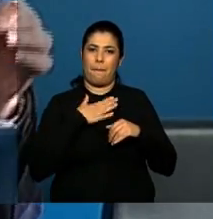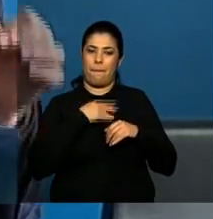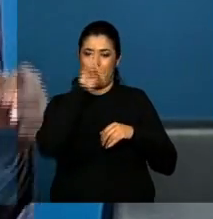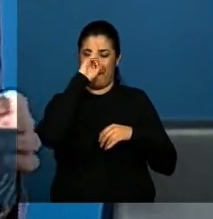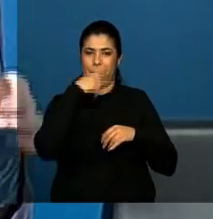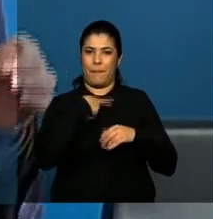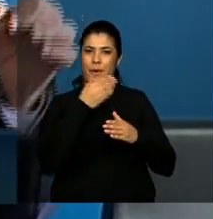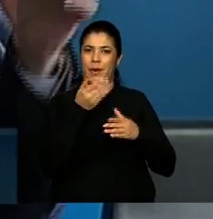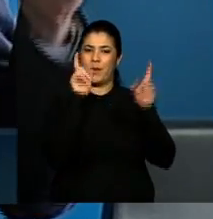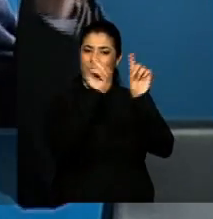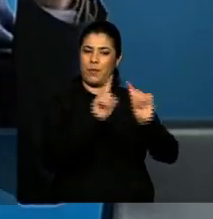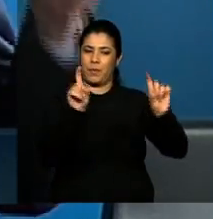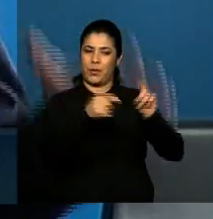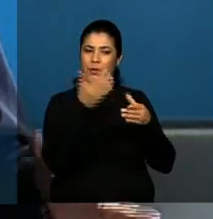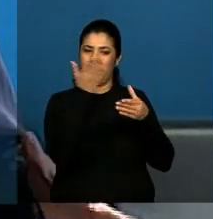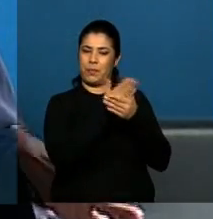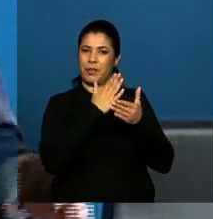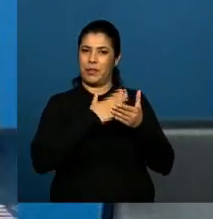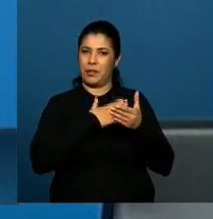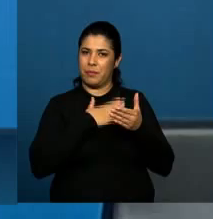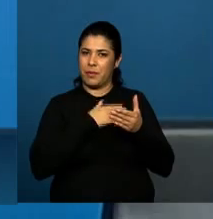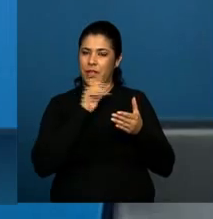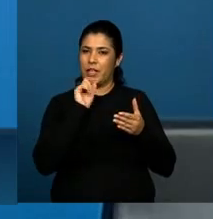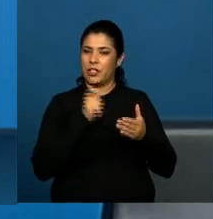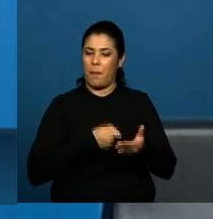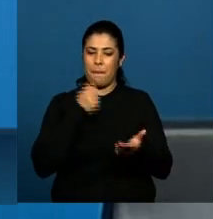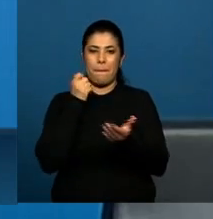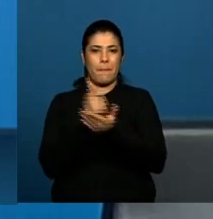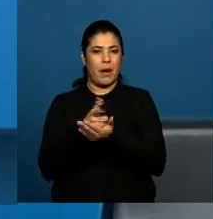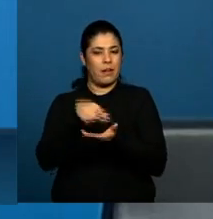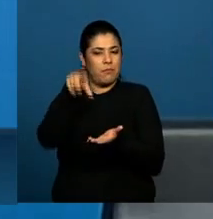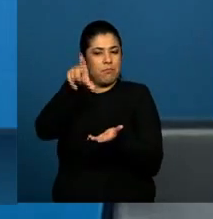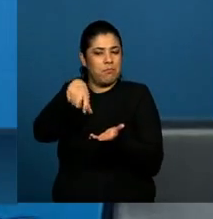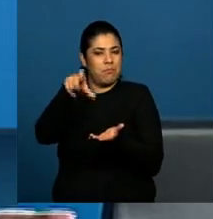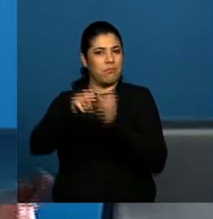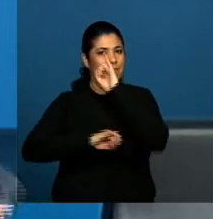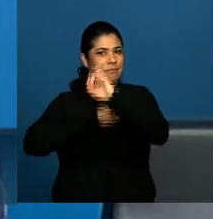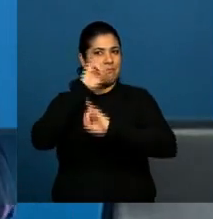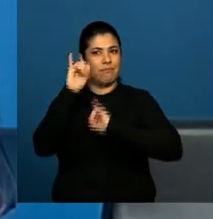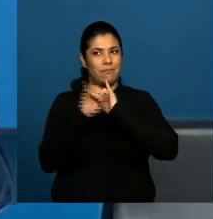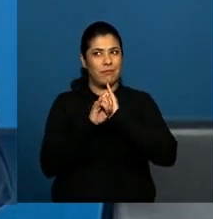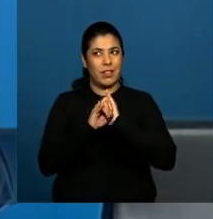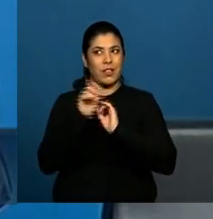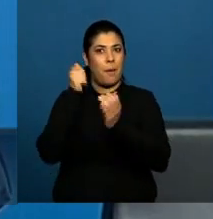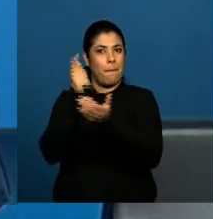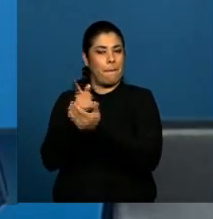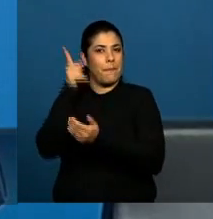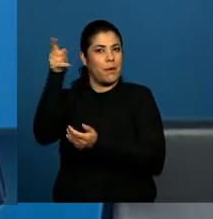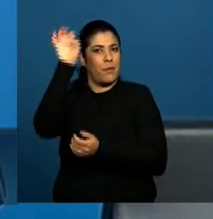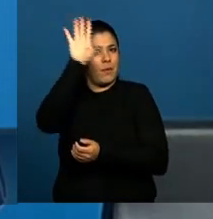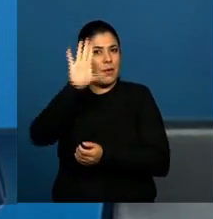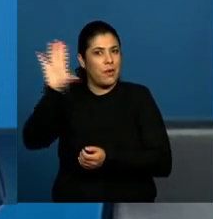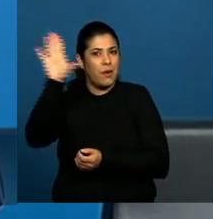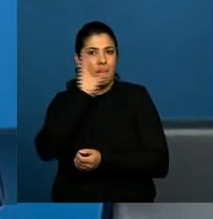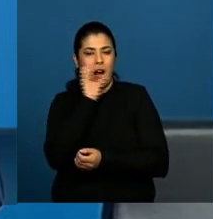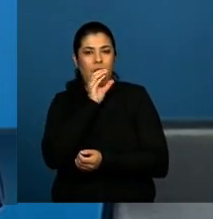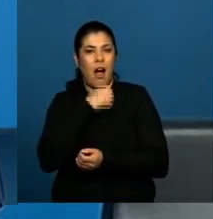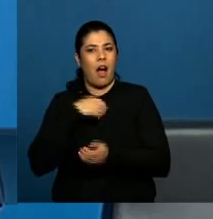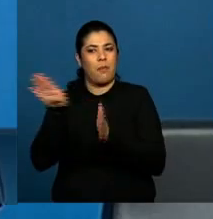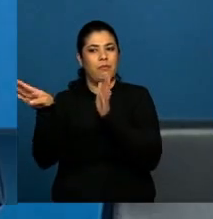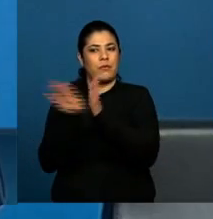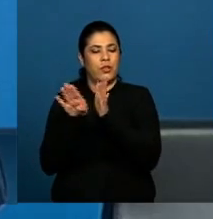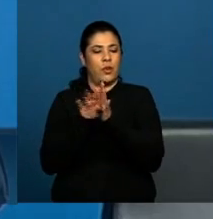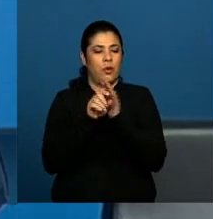depositada na conta do vendedor. E isso não é qualquer coisa para um